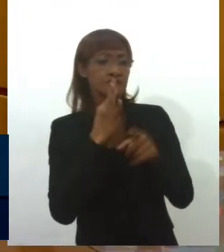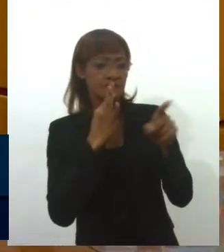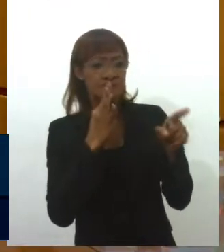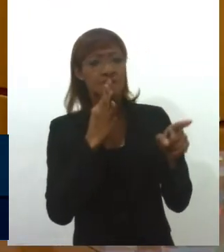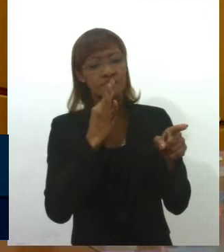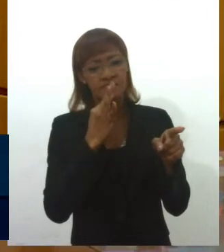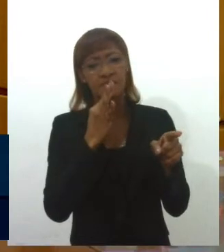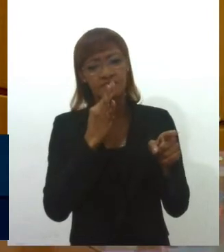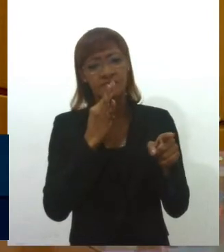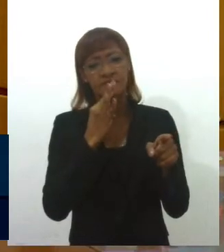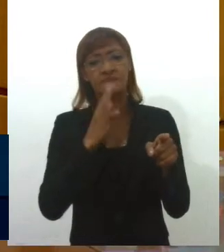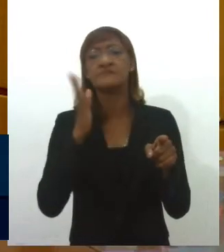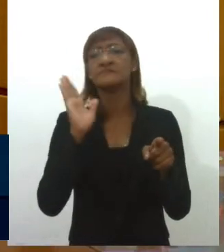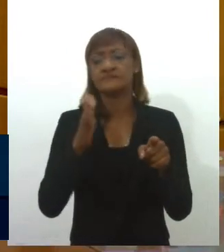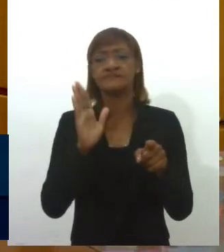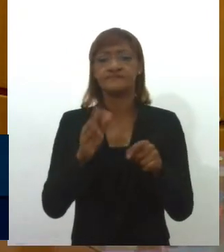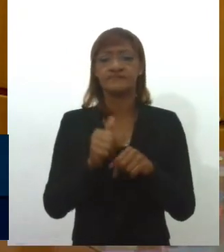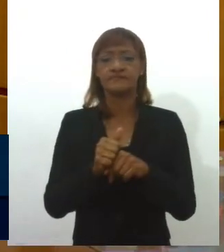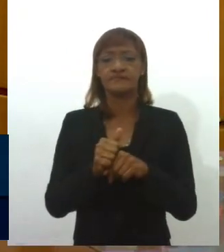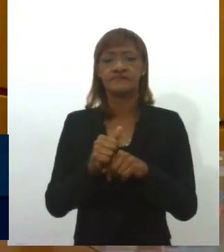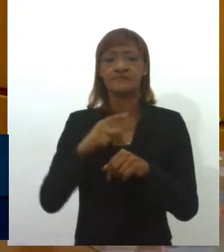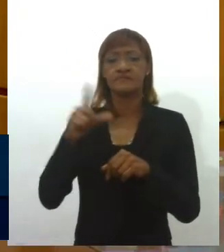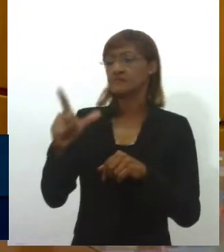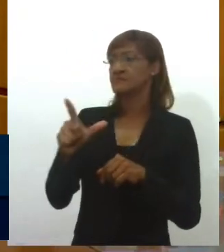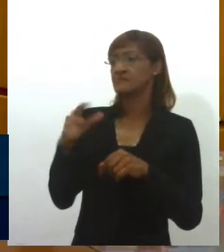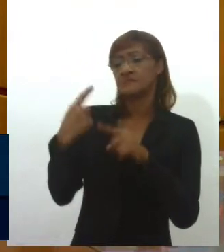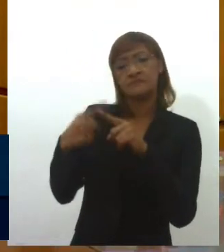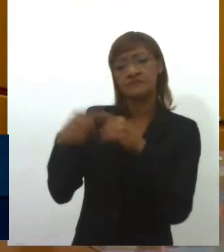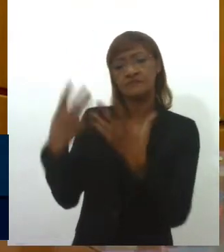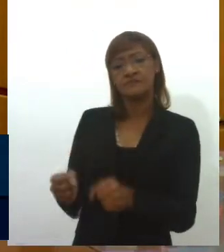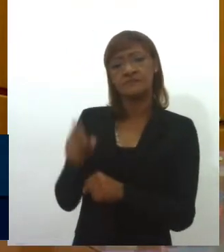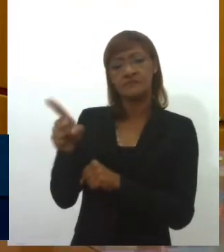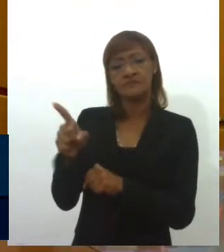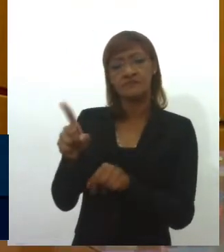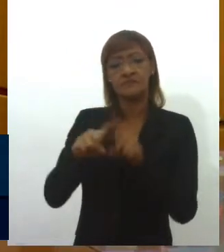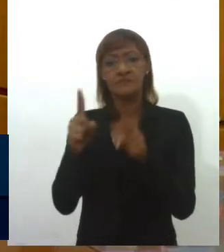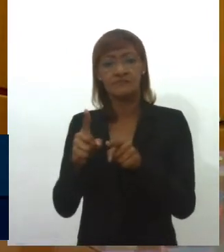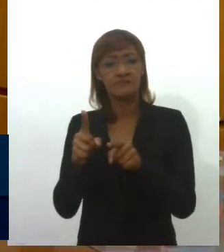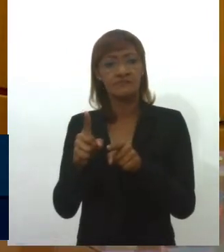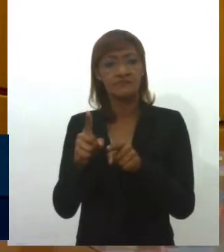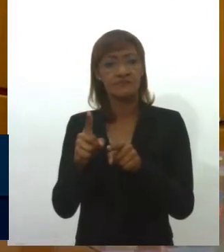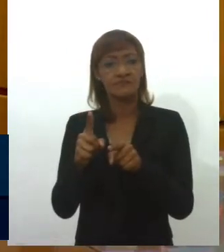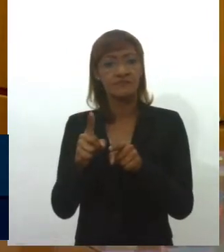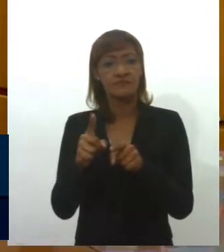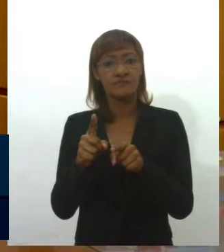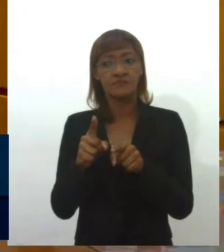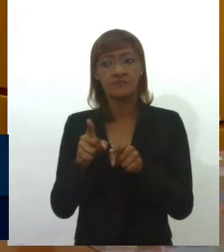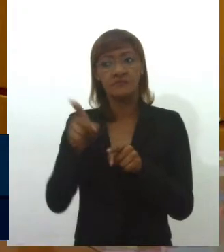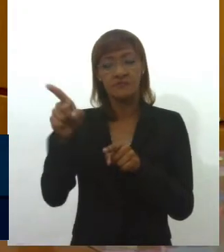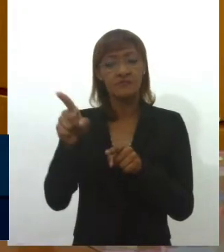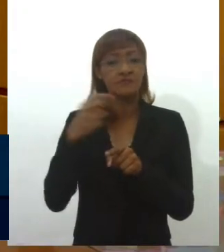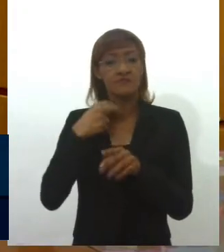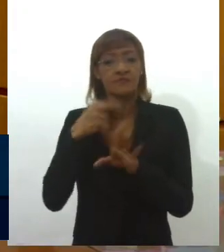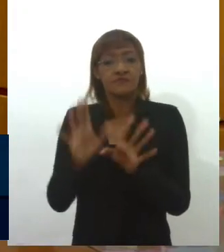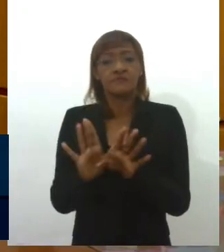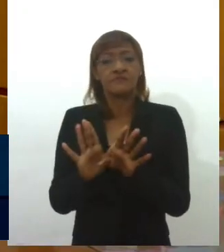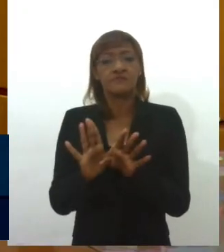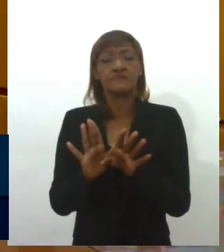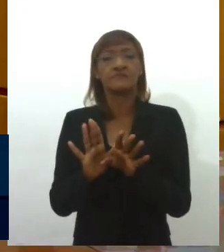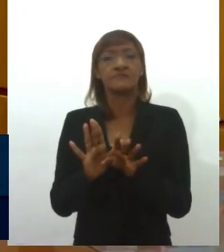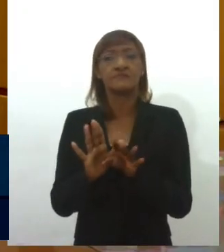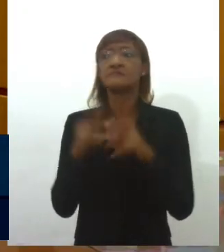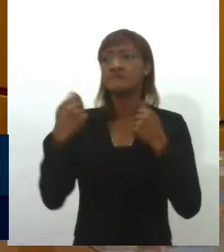fazem esse tipo de apologia porque concordam mesmo, mas esses têm que ser reprimidos na forma da lei.